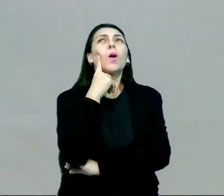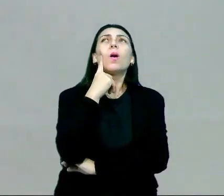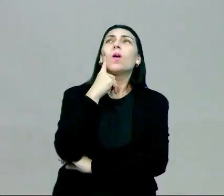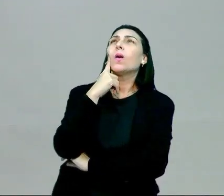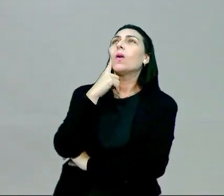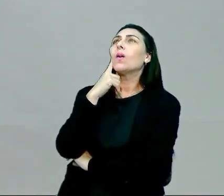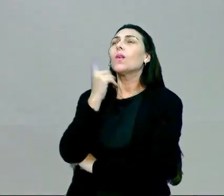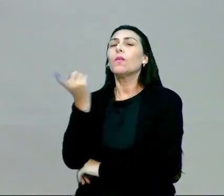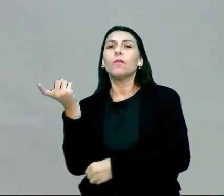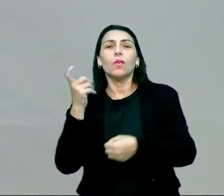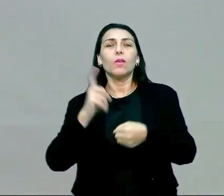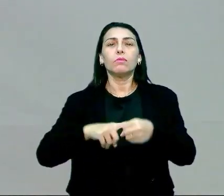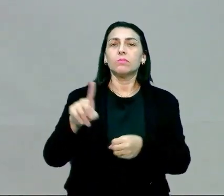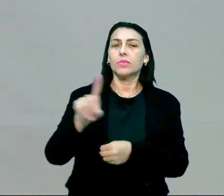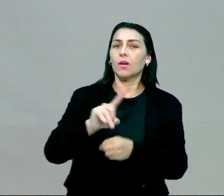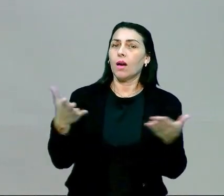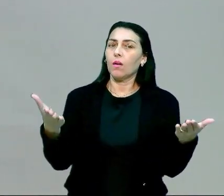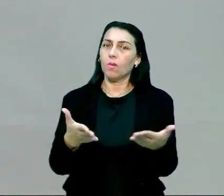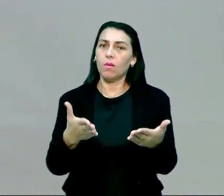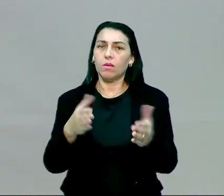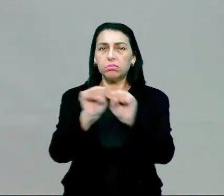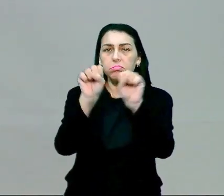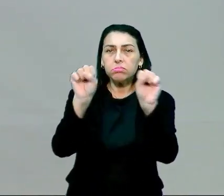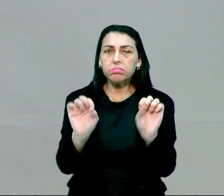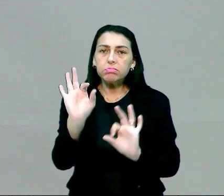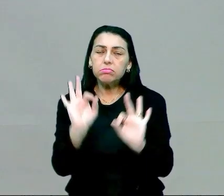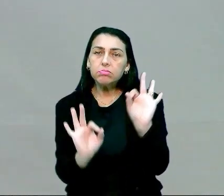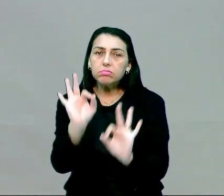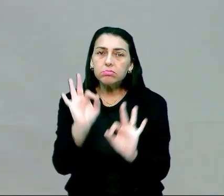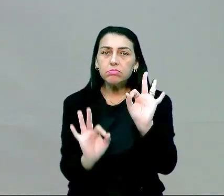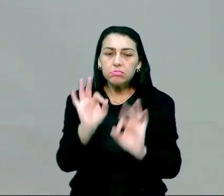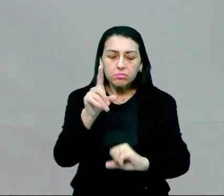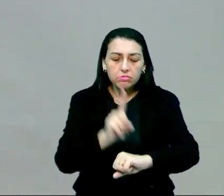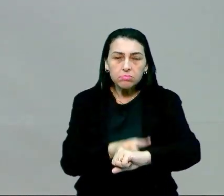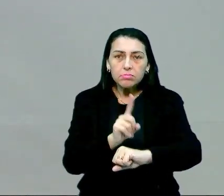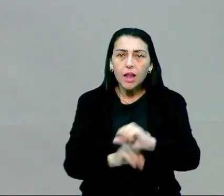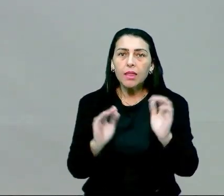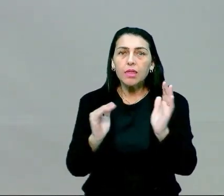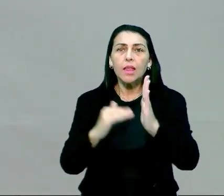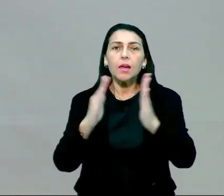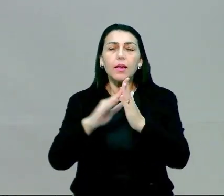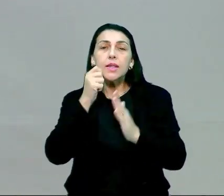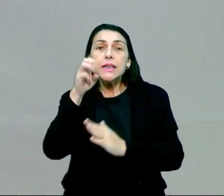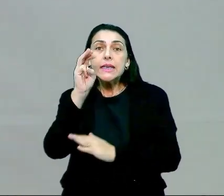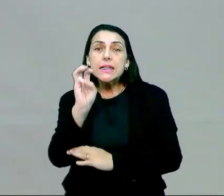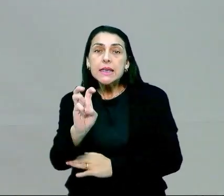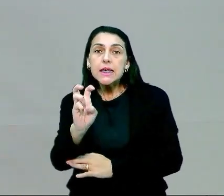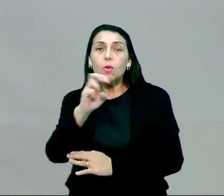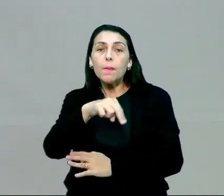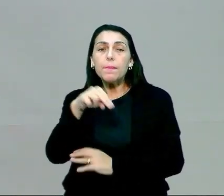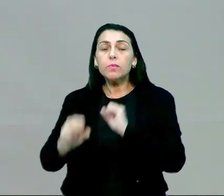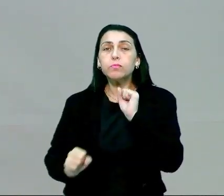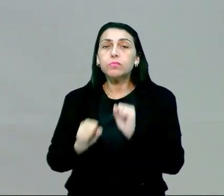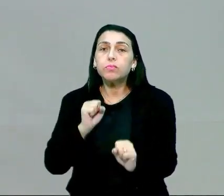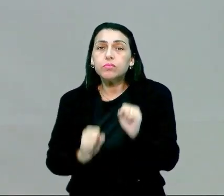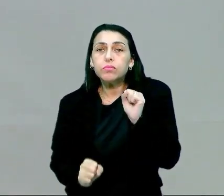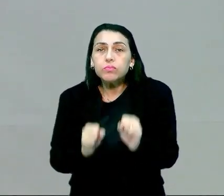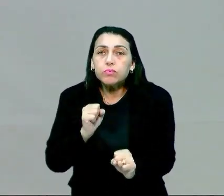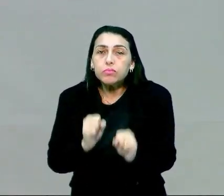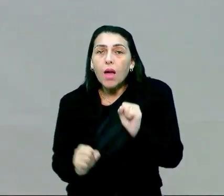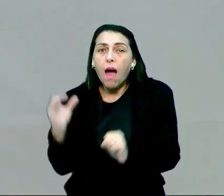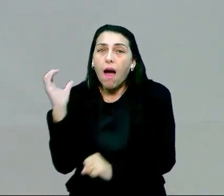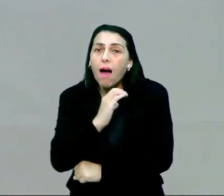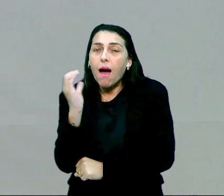o tempo, depois vou... Não, agora eu vou sistematizar. Eu vou andar até a padaria em 5 minutos, vou fazendo um pique